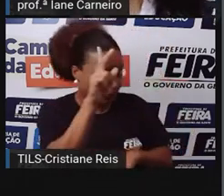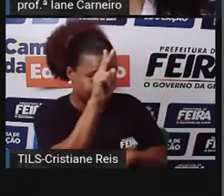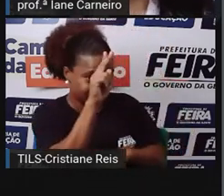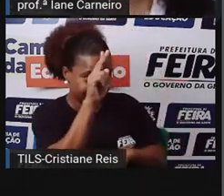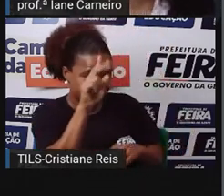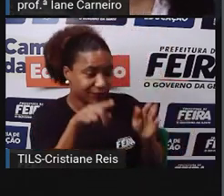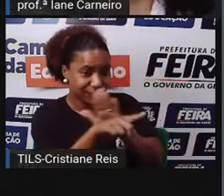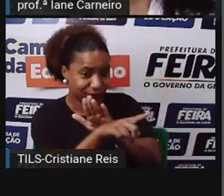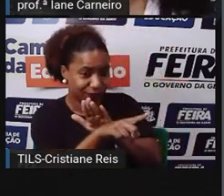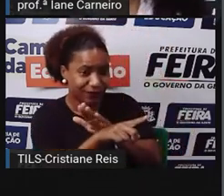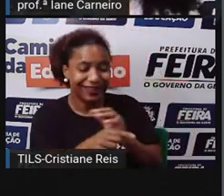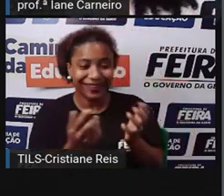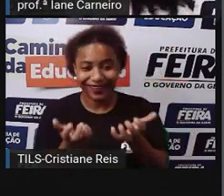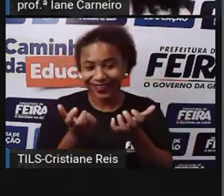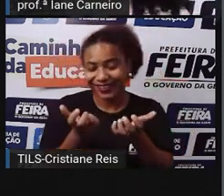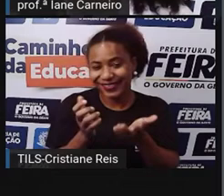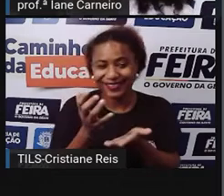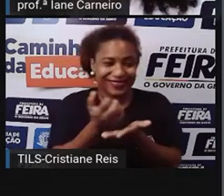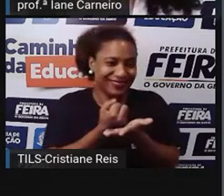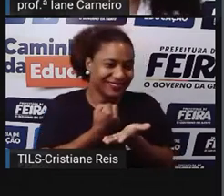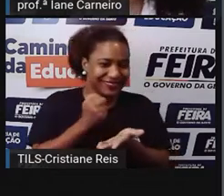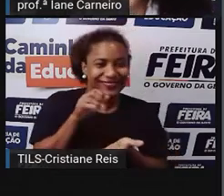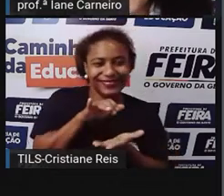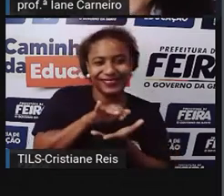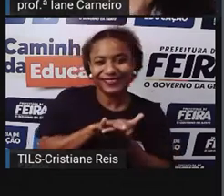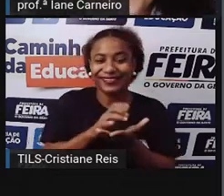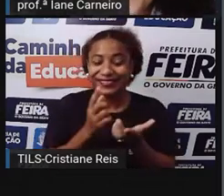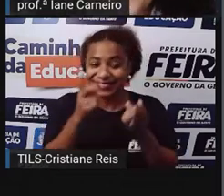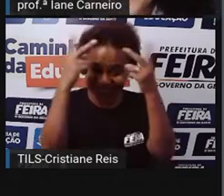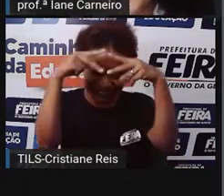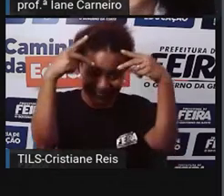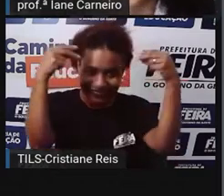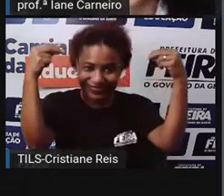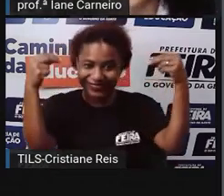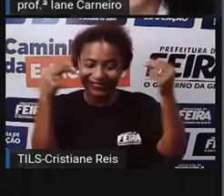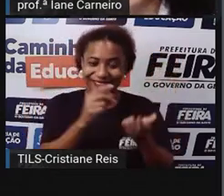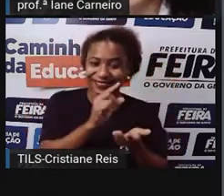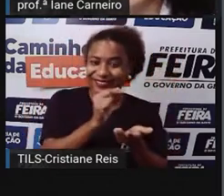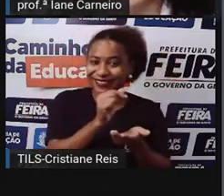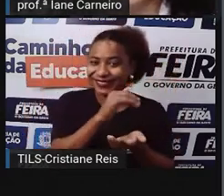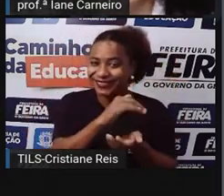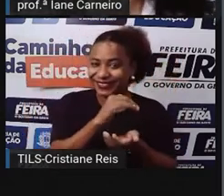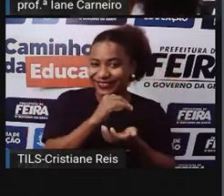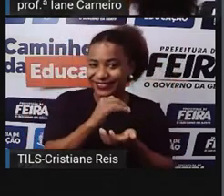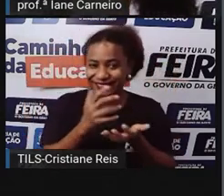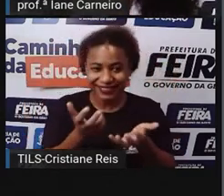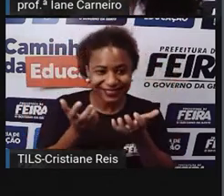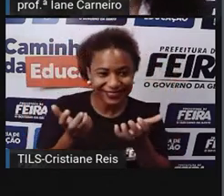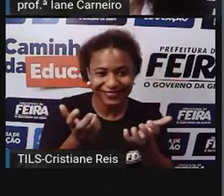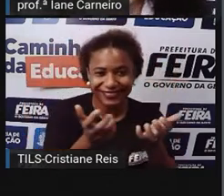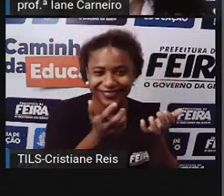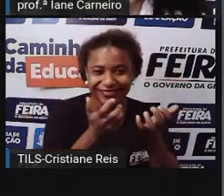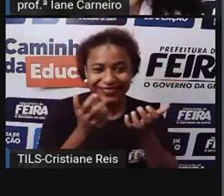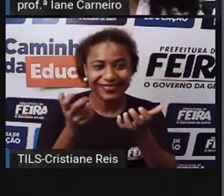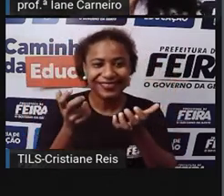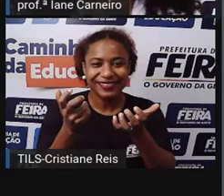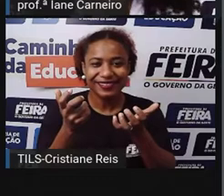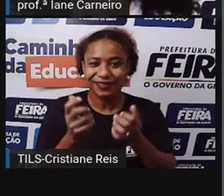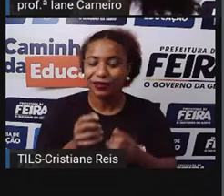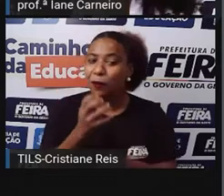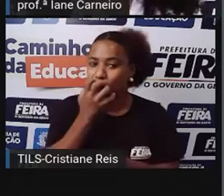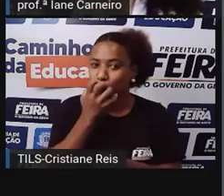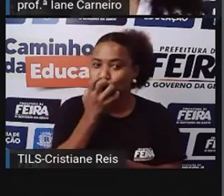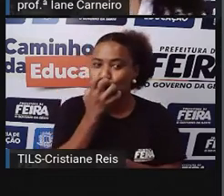dona baratinha que tem fita no cabelo e dinheiro na caixinha? O cachorro respondeu, eu